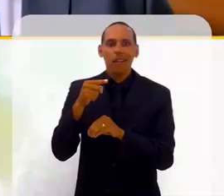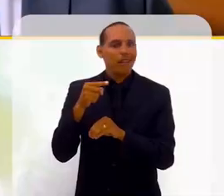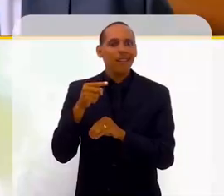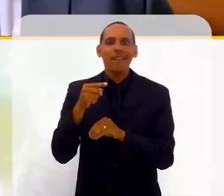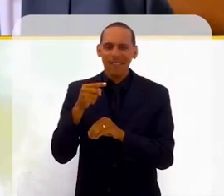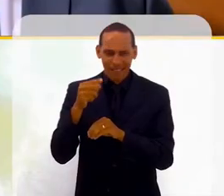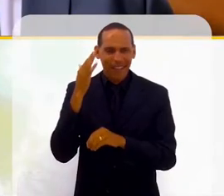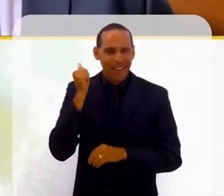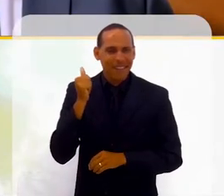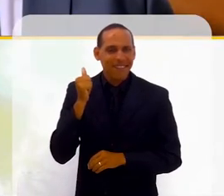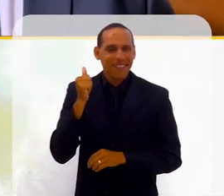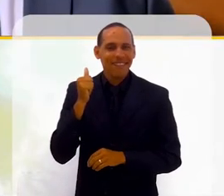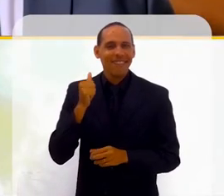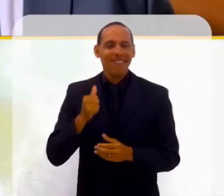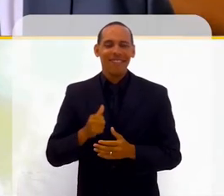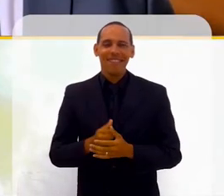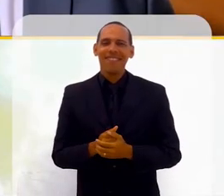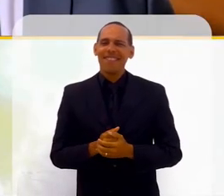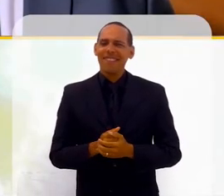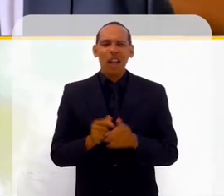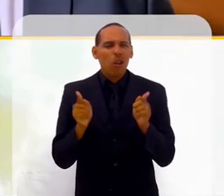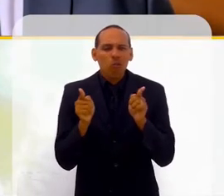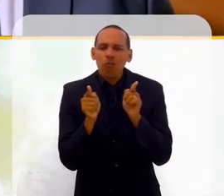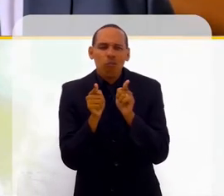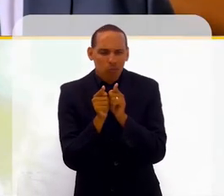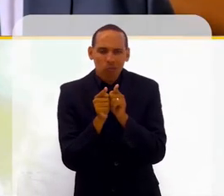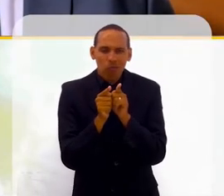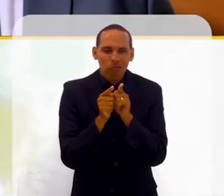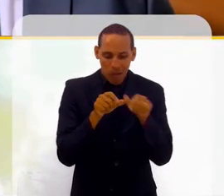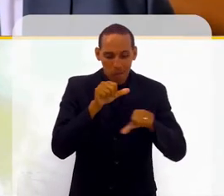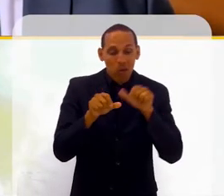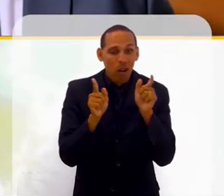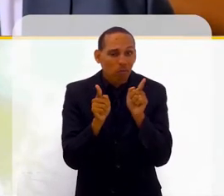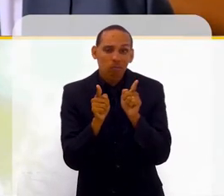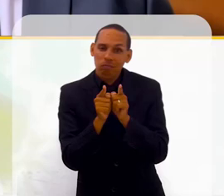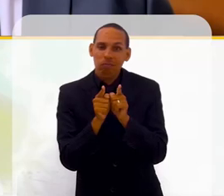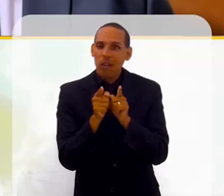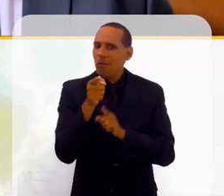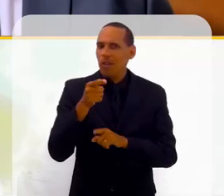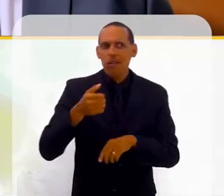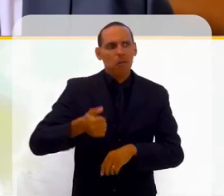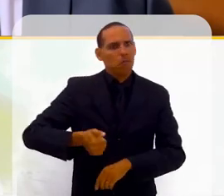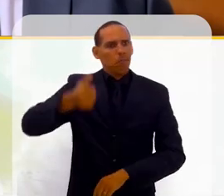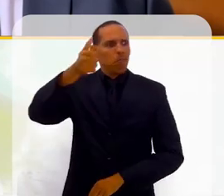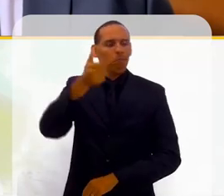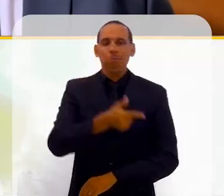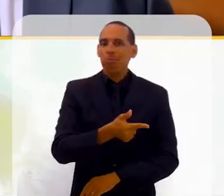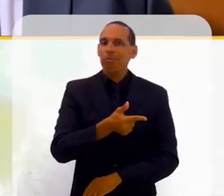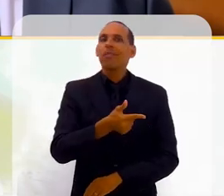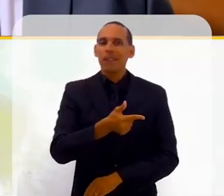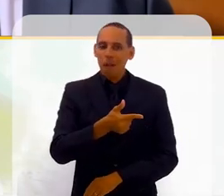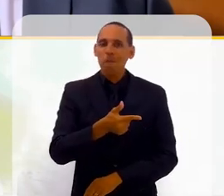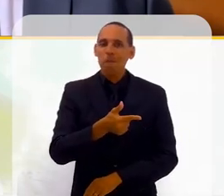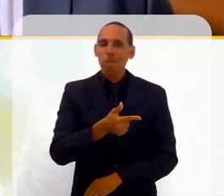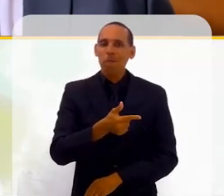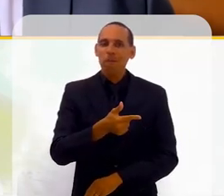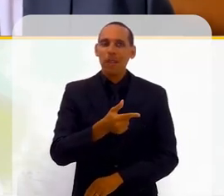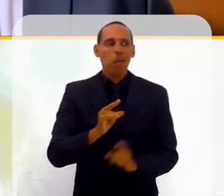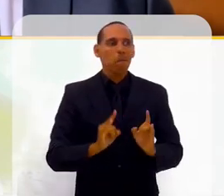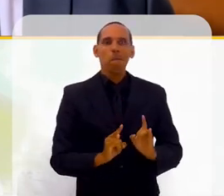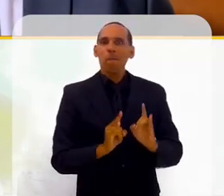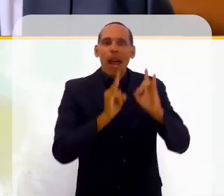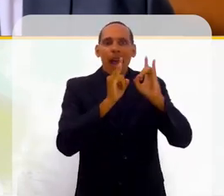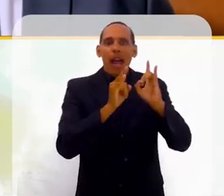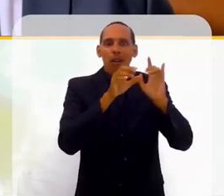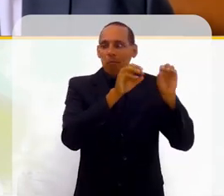bem, sabe, menor, muito menor do que você passou, né? A coisa de mudar de